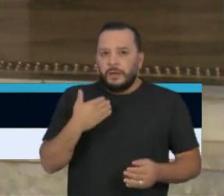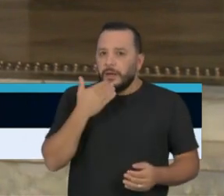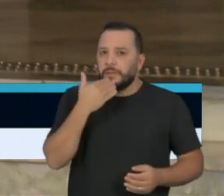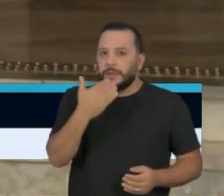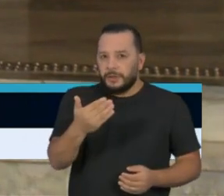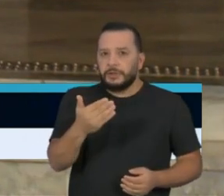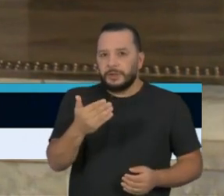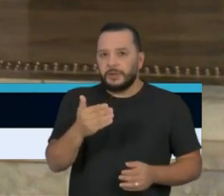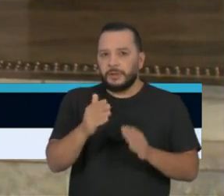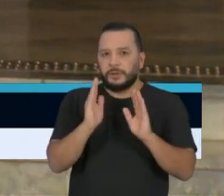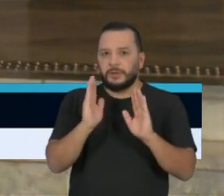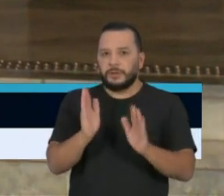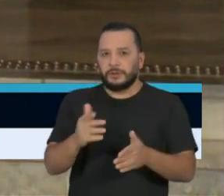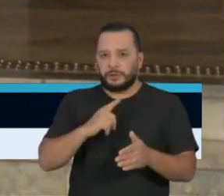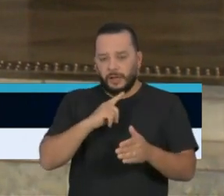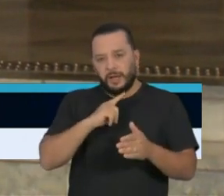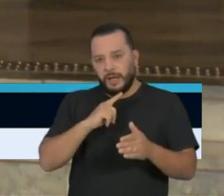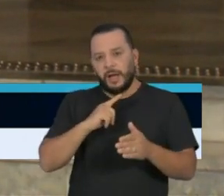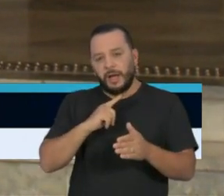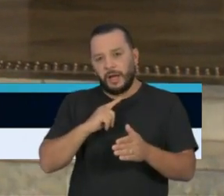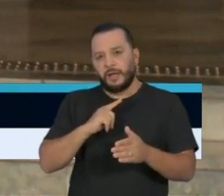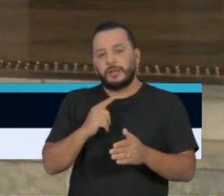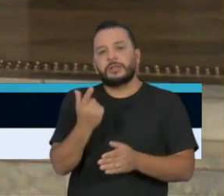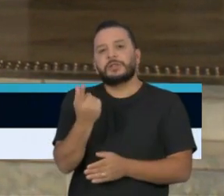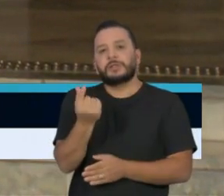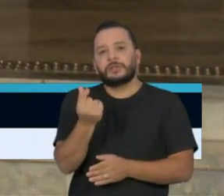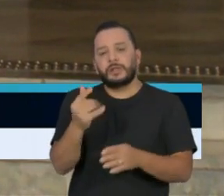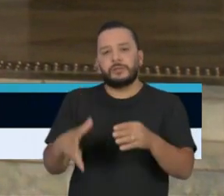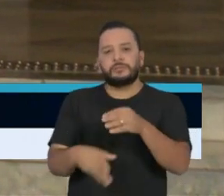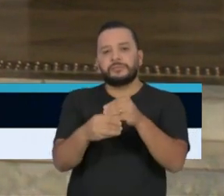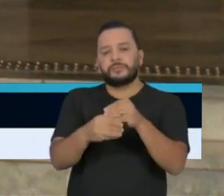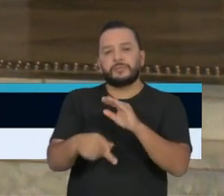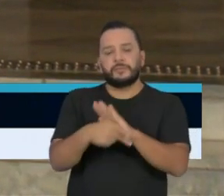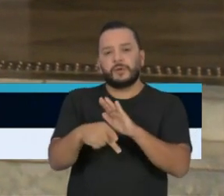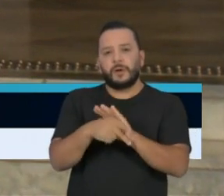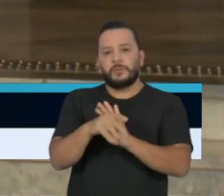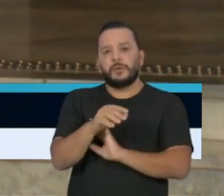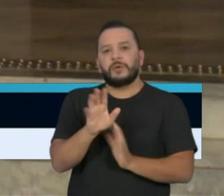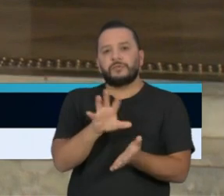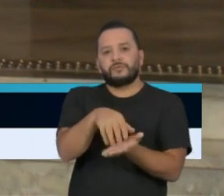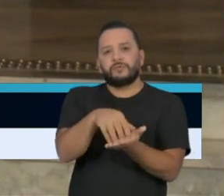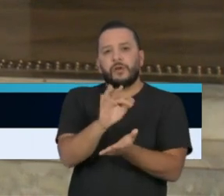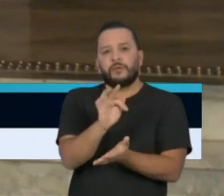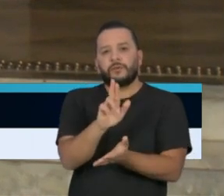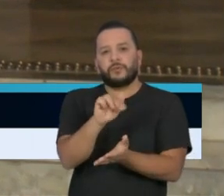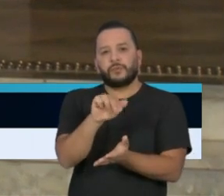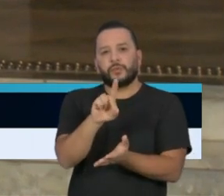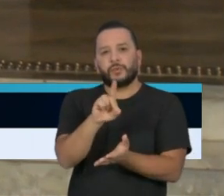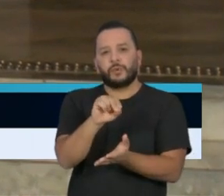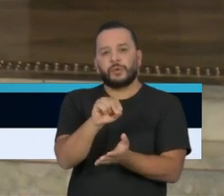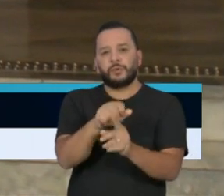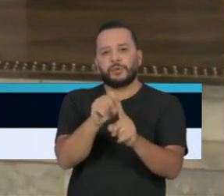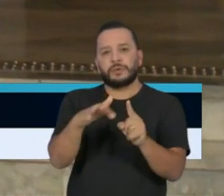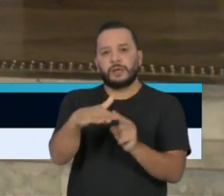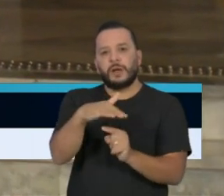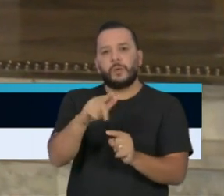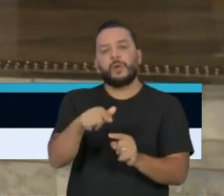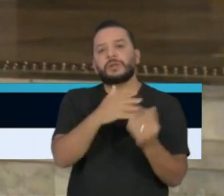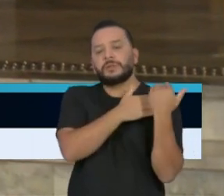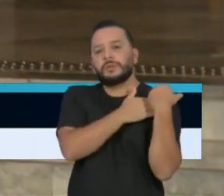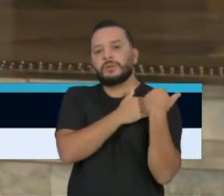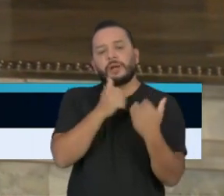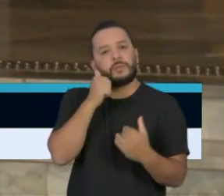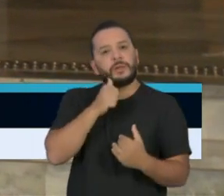adicional é em recursos financeiros para o Fundo Social, hoje gerido pela primeira-dama Bea Doria.